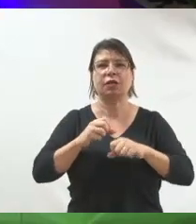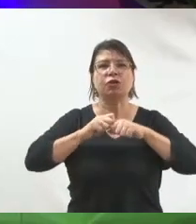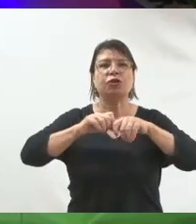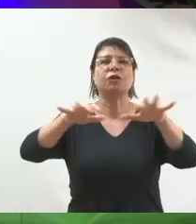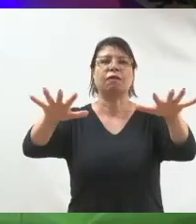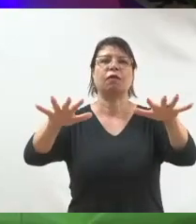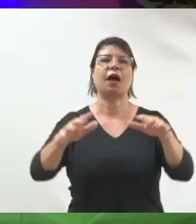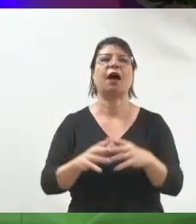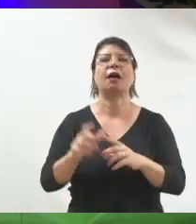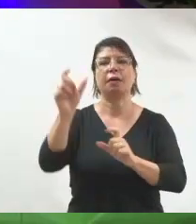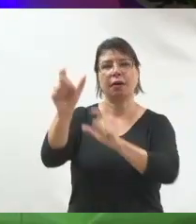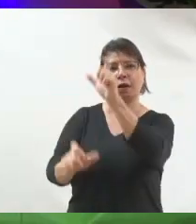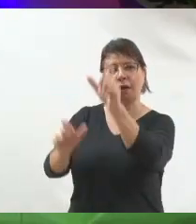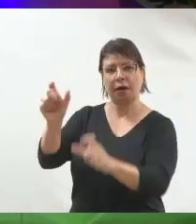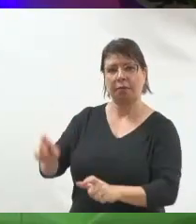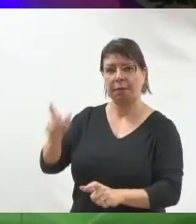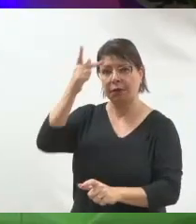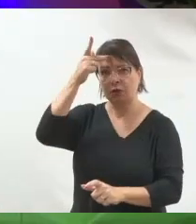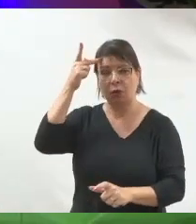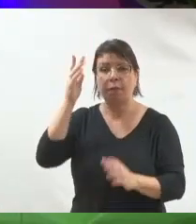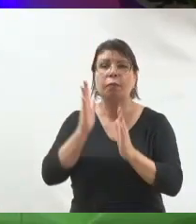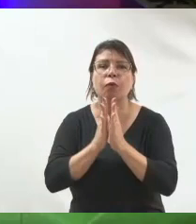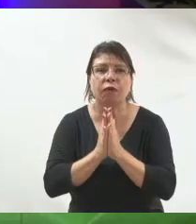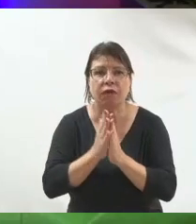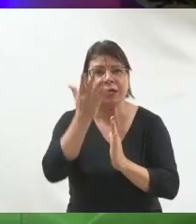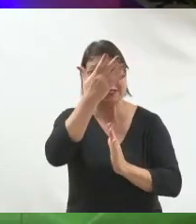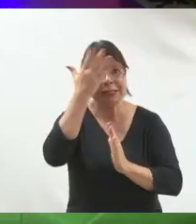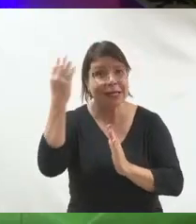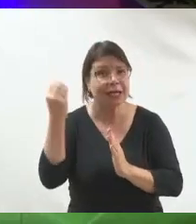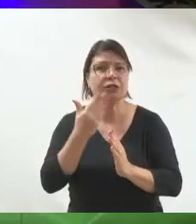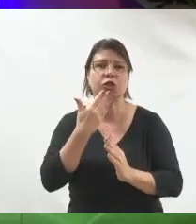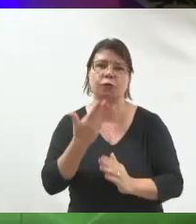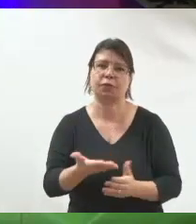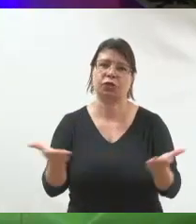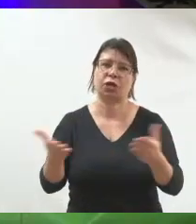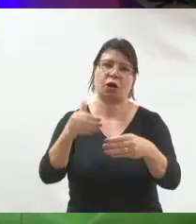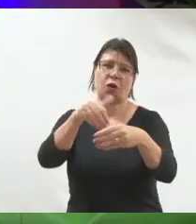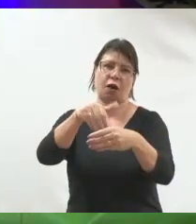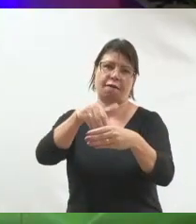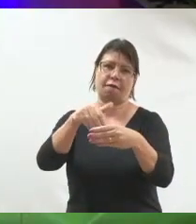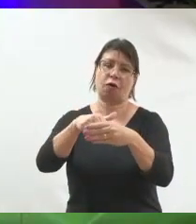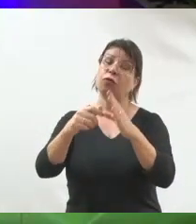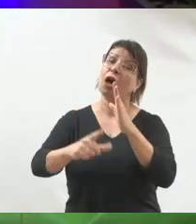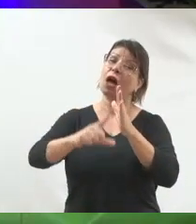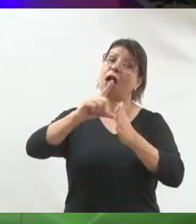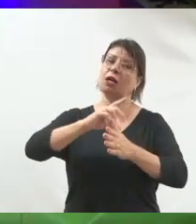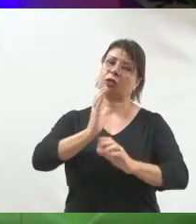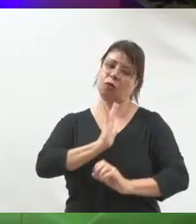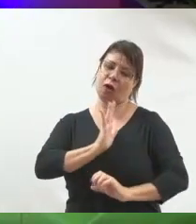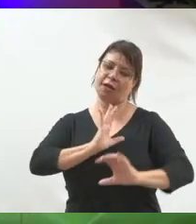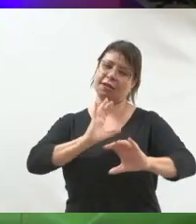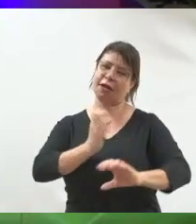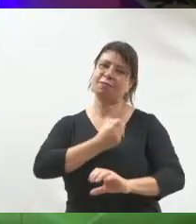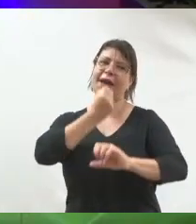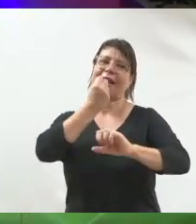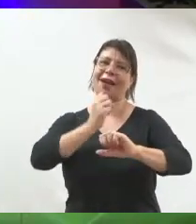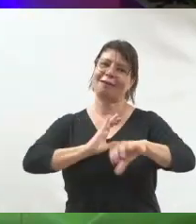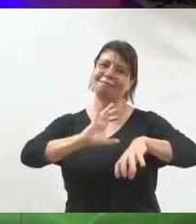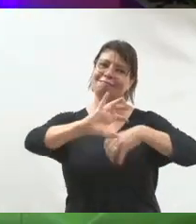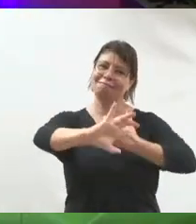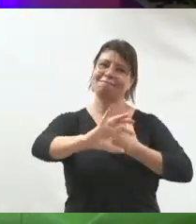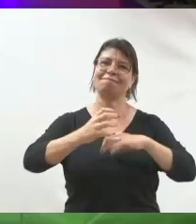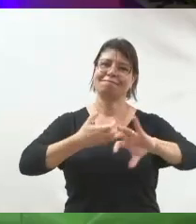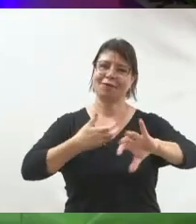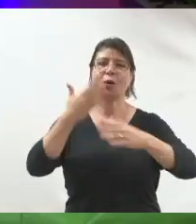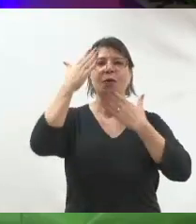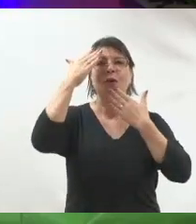E esqueça esse negócio de pedir voto agora. Primeiro conquiste a empatia das pessoas para depois pedir o voto lá na frente. Muito obrigada pela